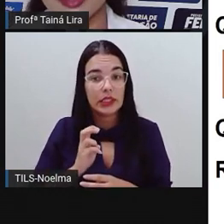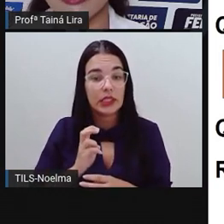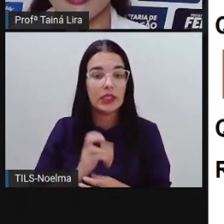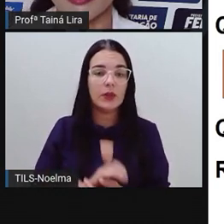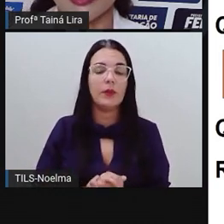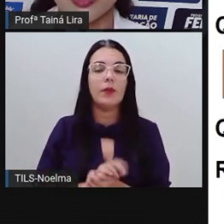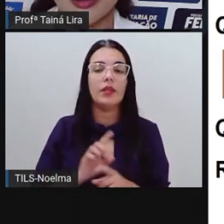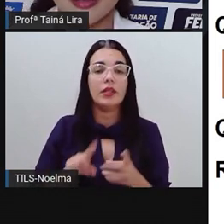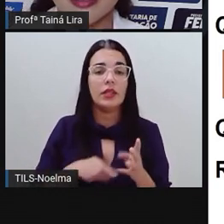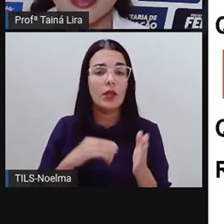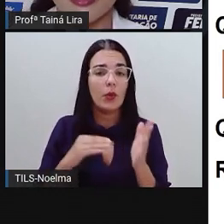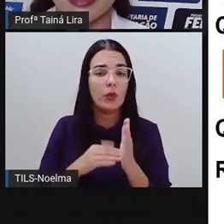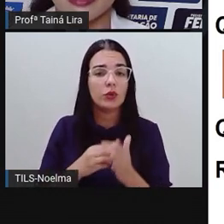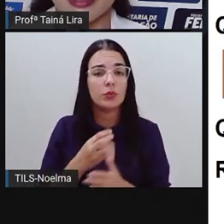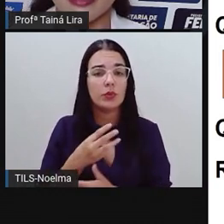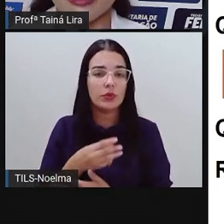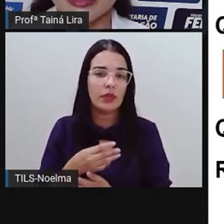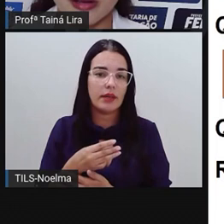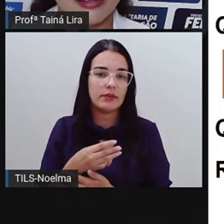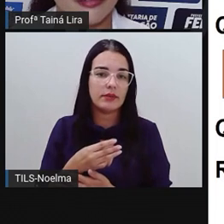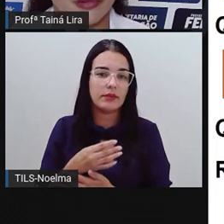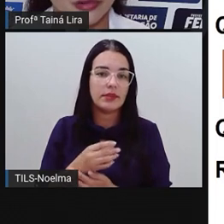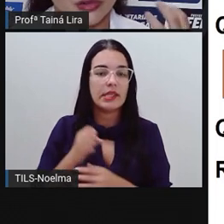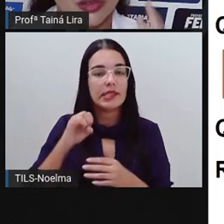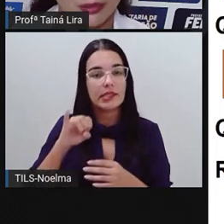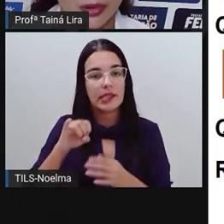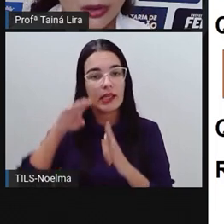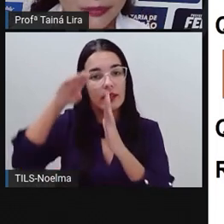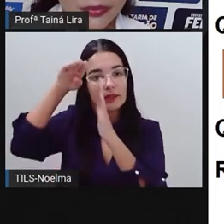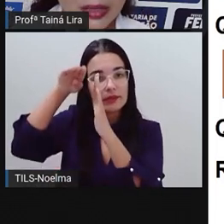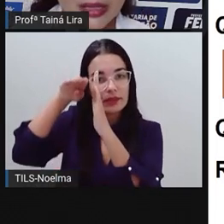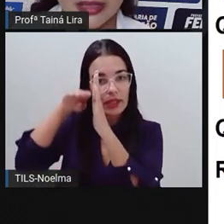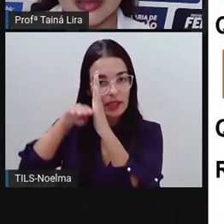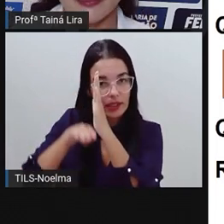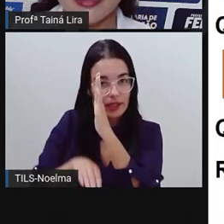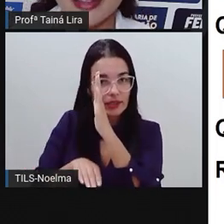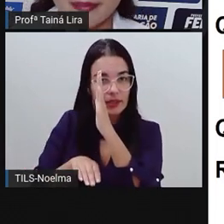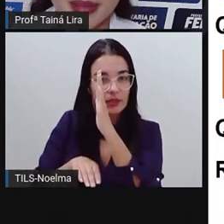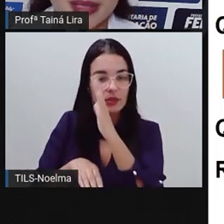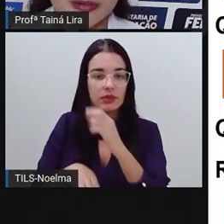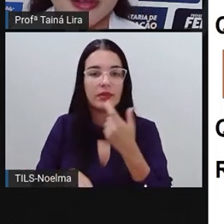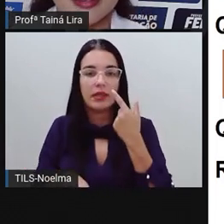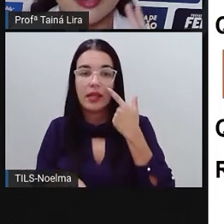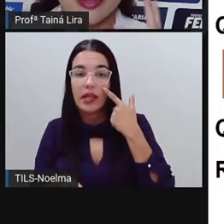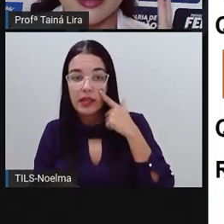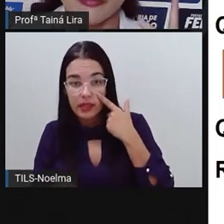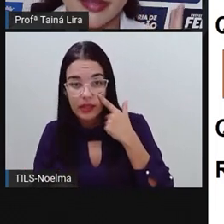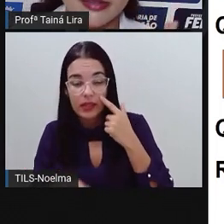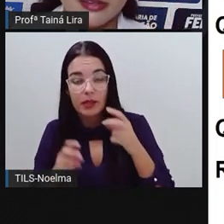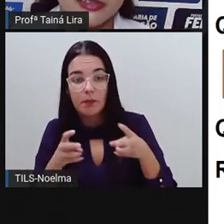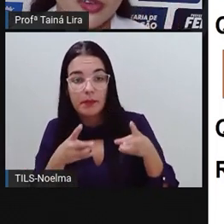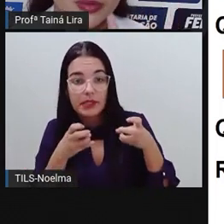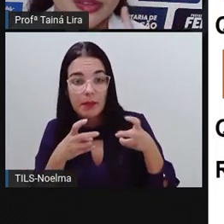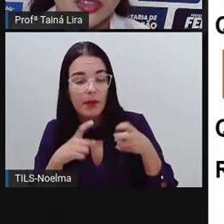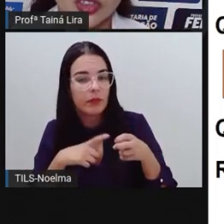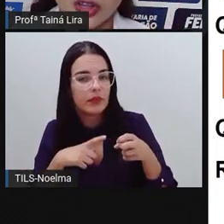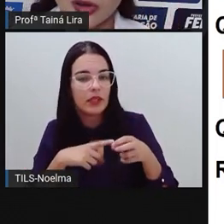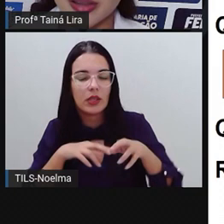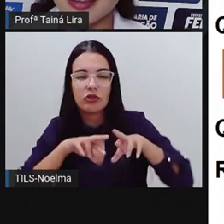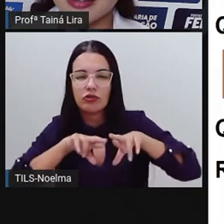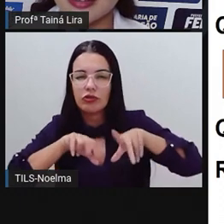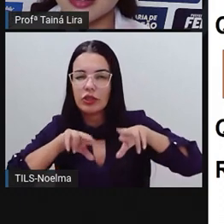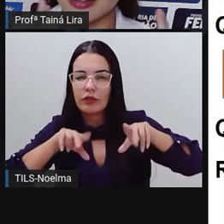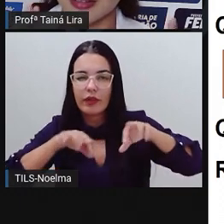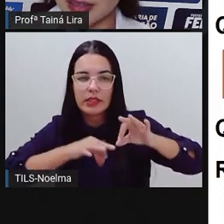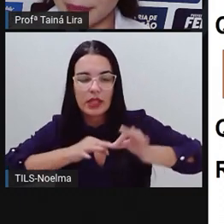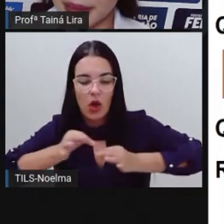que é o cinco, e por último a acelga, né, com três votos, tá bom? Então, perceberam que existem aí diversas formas de a gente estar